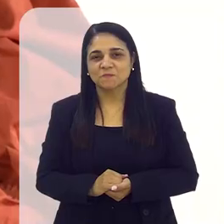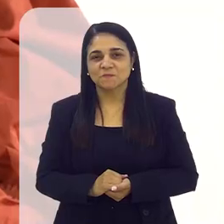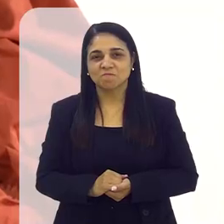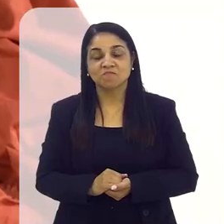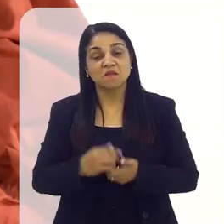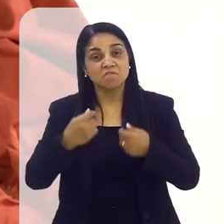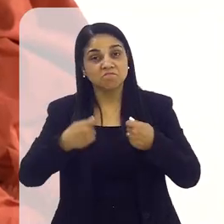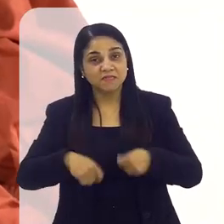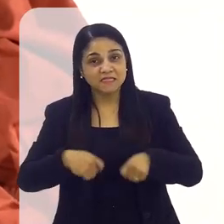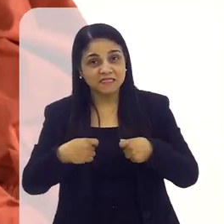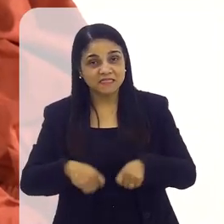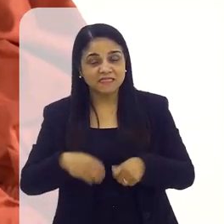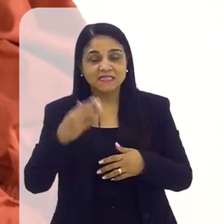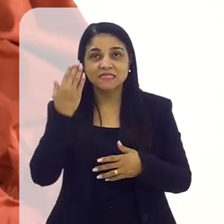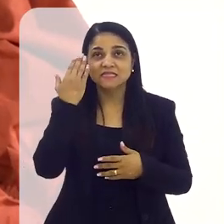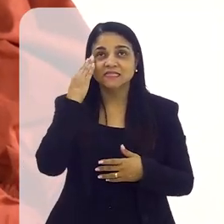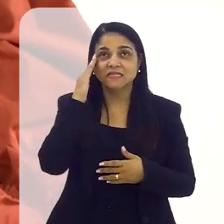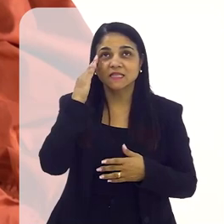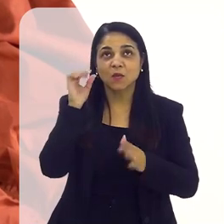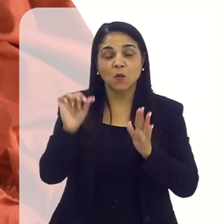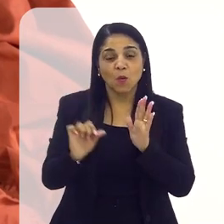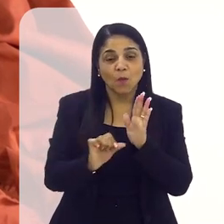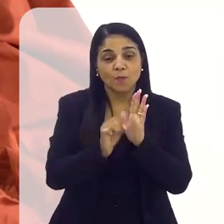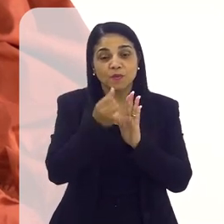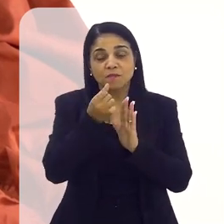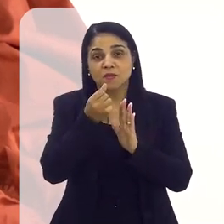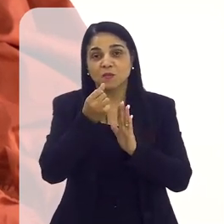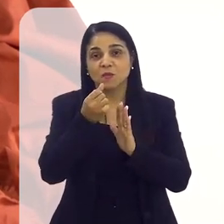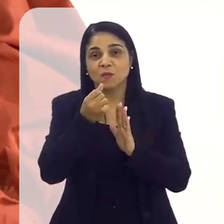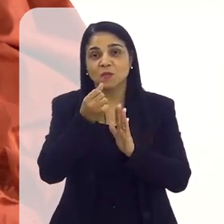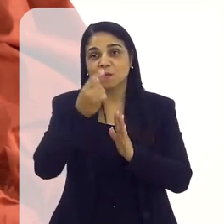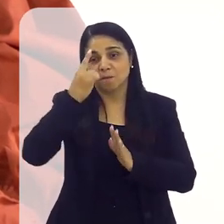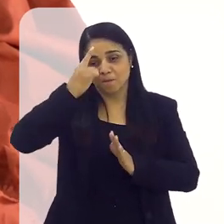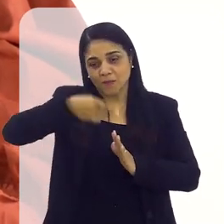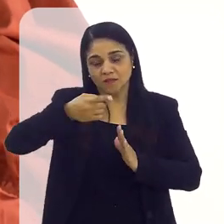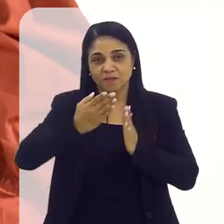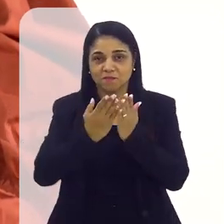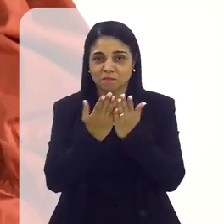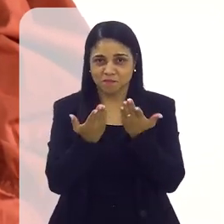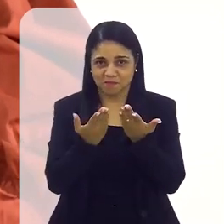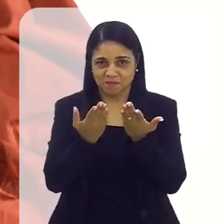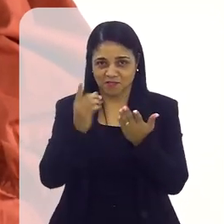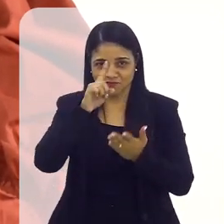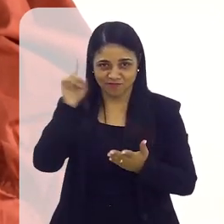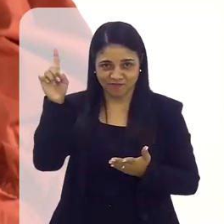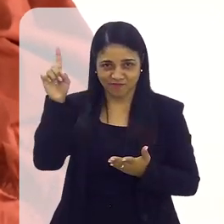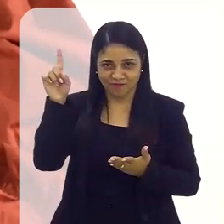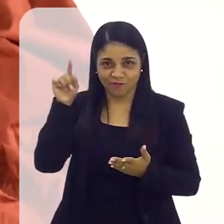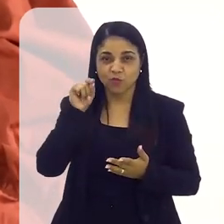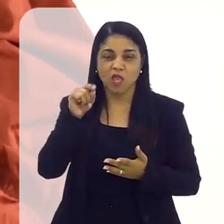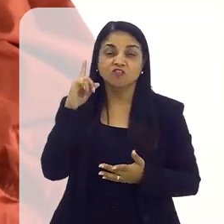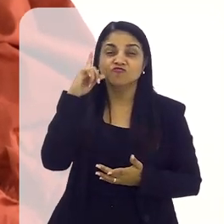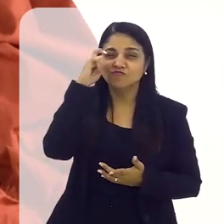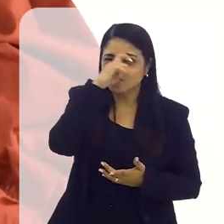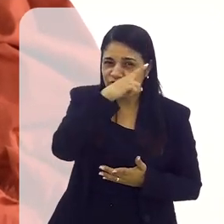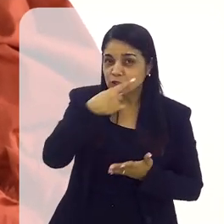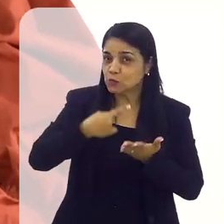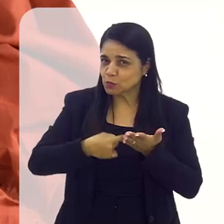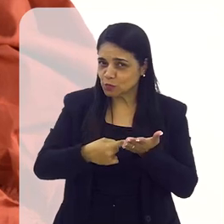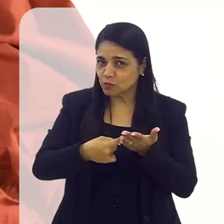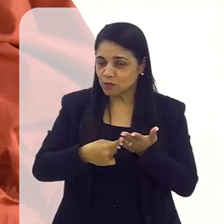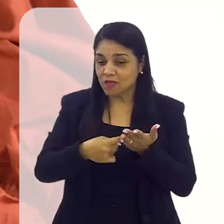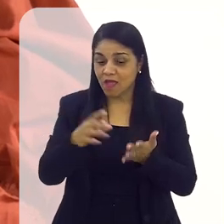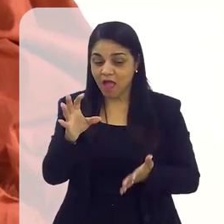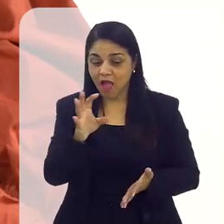acho que a gente precisa entender por que esse é o primeiro mandamento. Ele é o primeiro porque ele é o mais difícil de ser